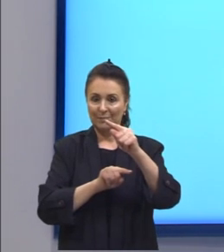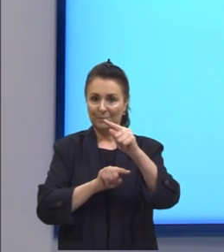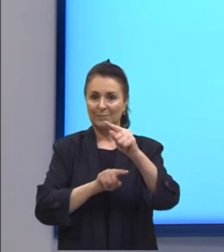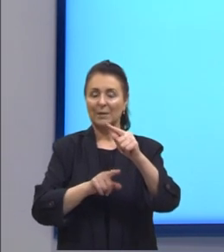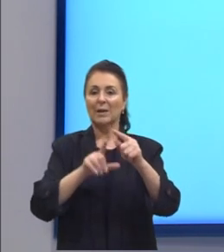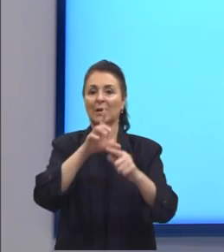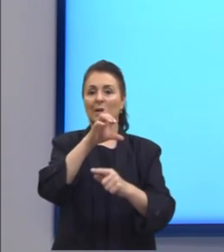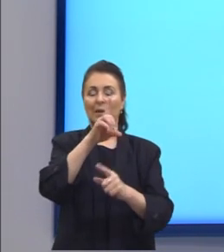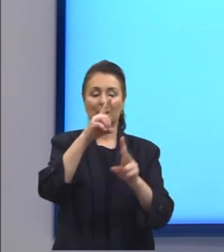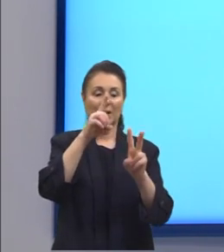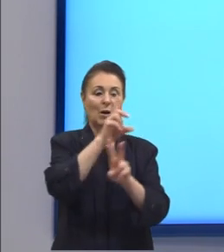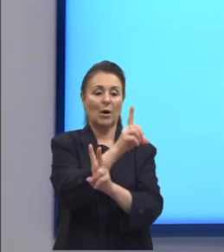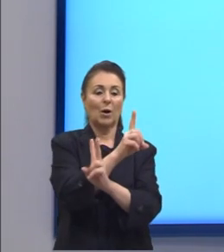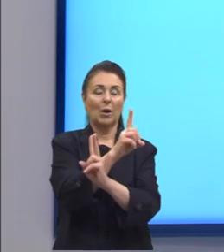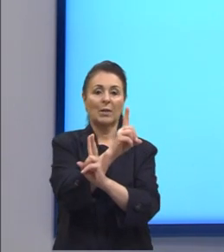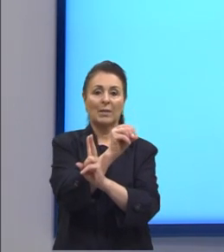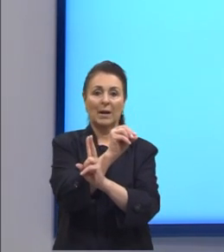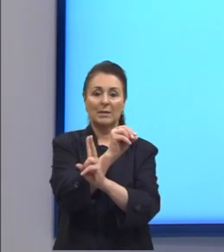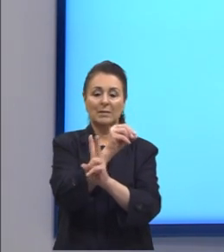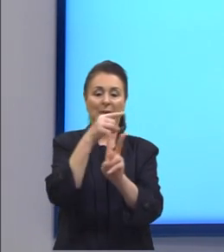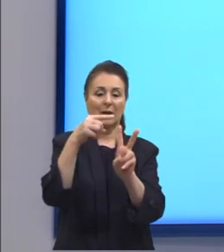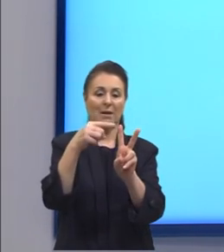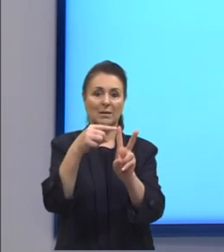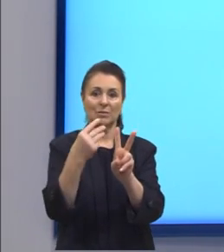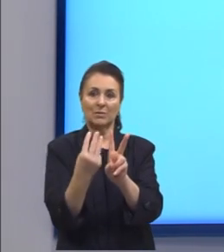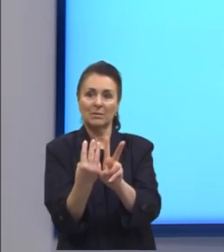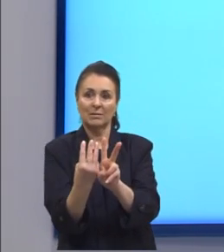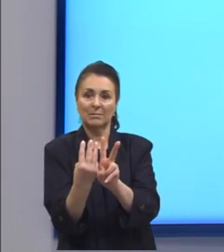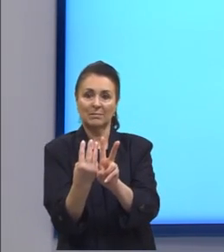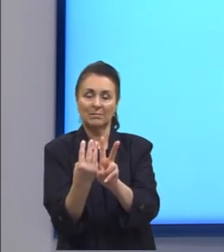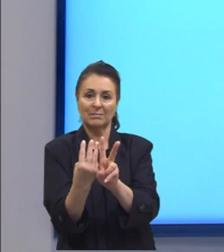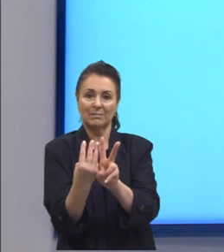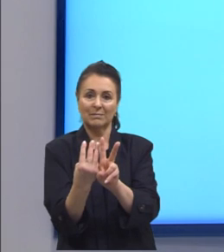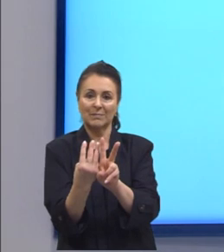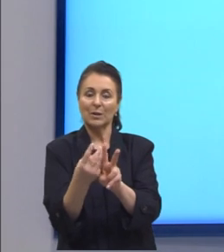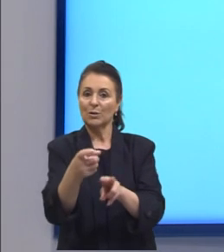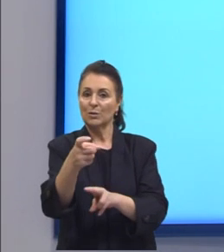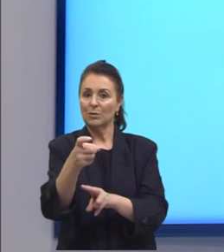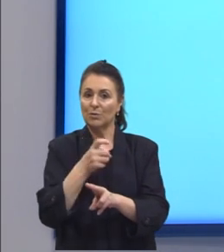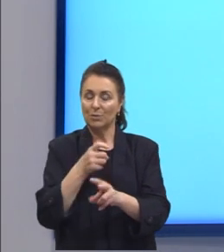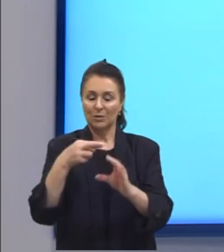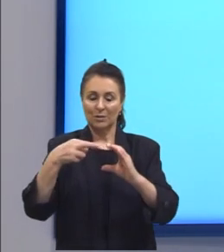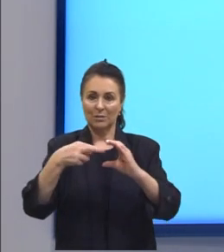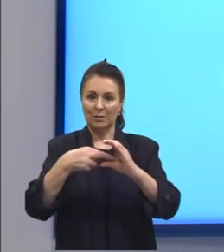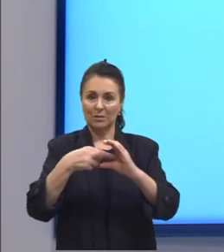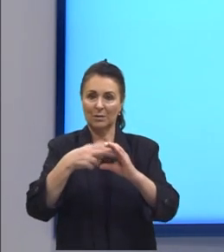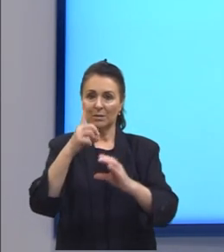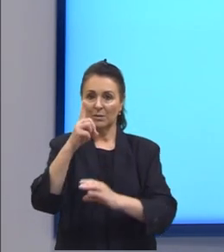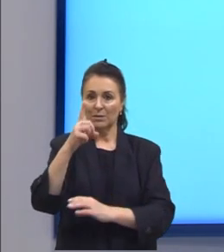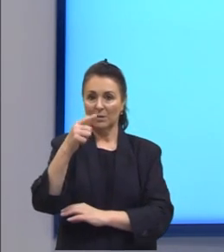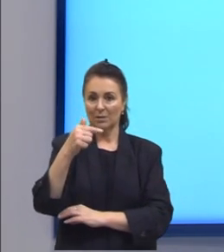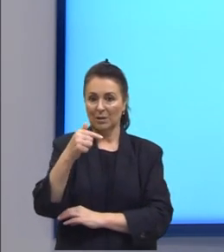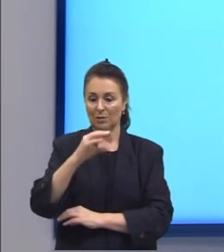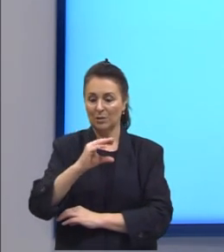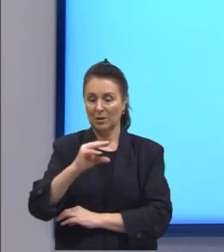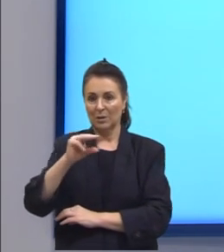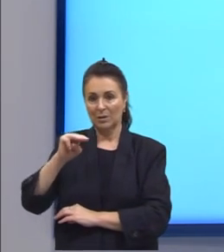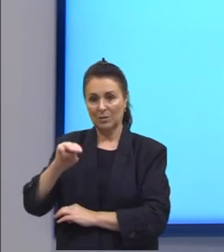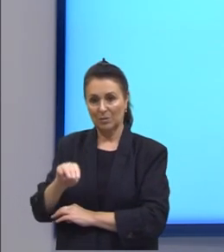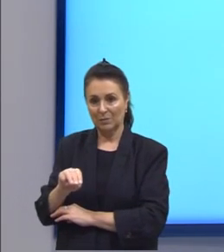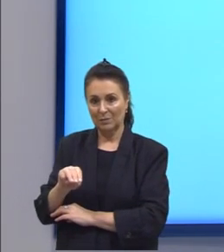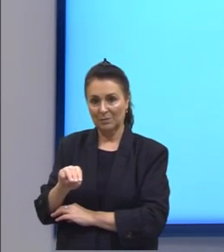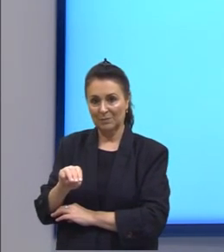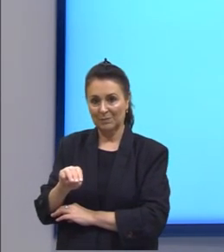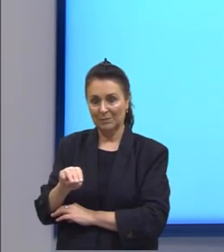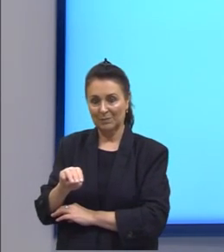10 raiz de 3 e o valor do x o valor do raio sendo 17 centímetros tá se